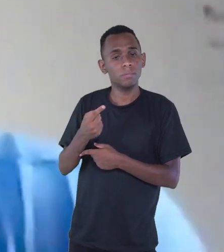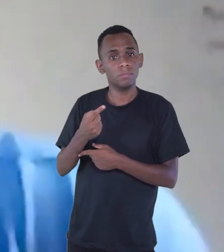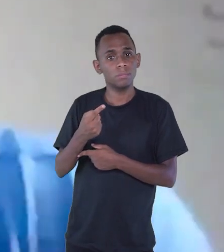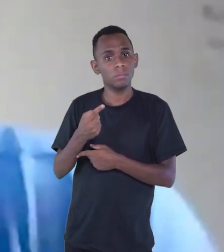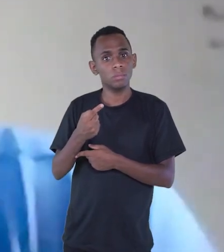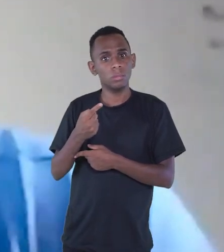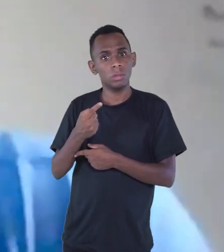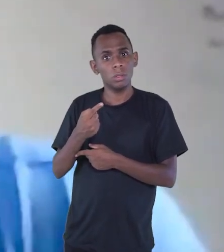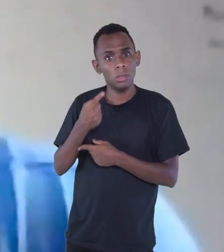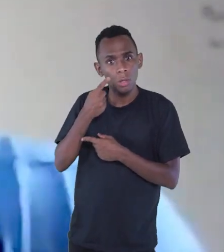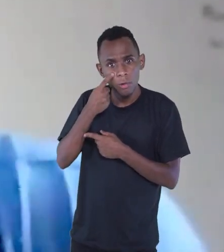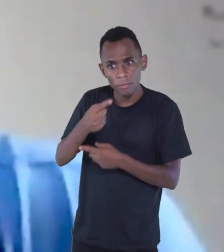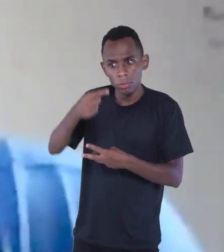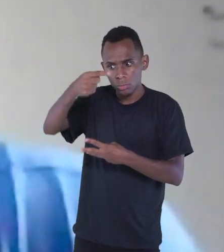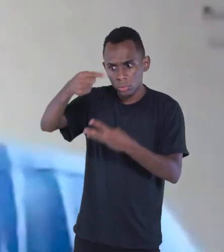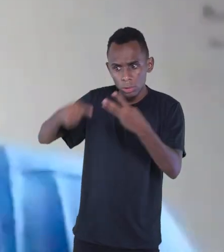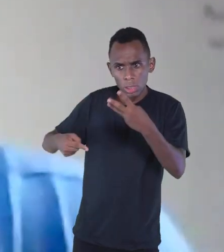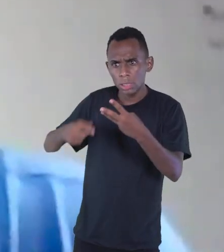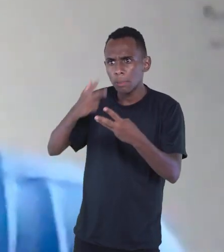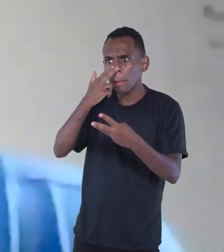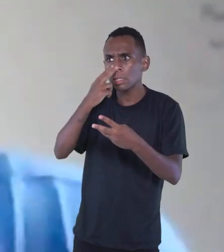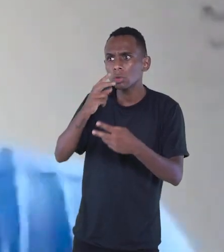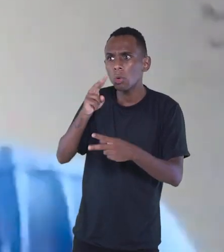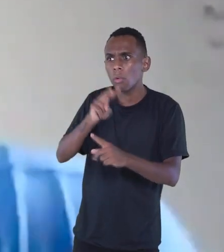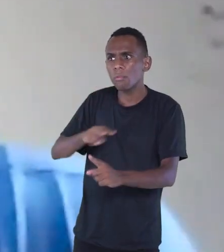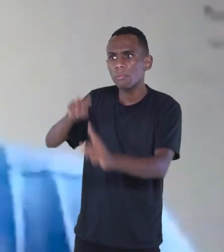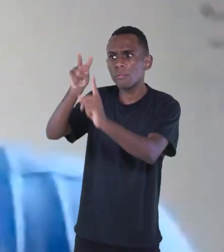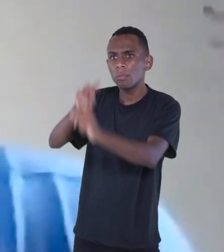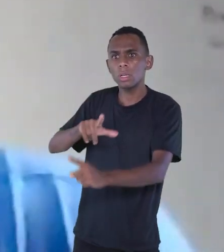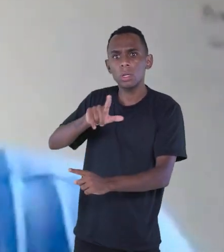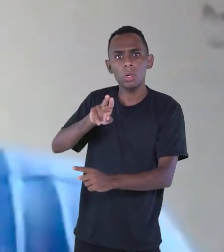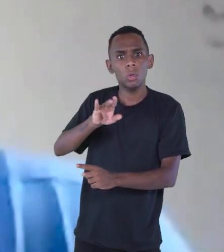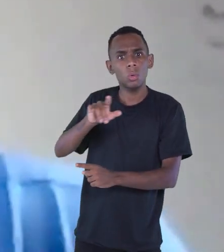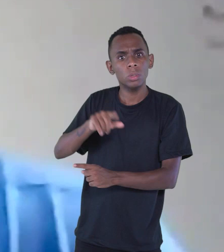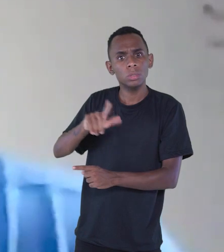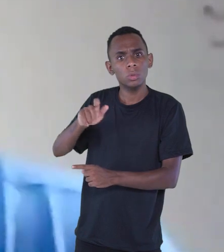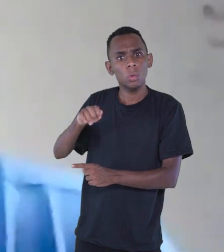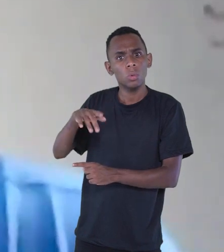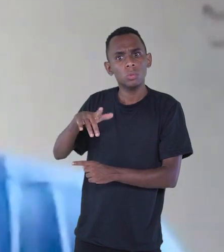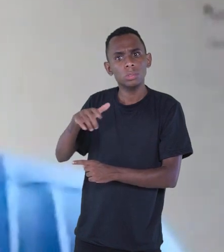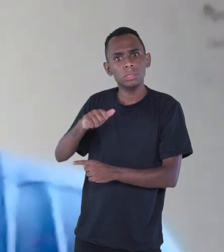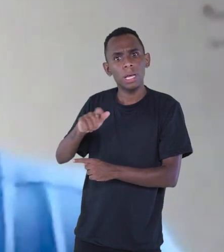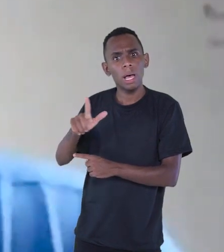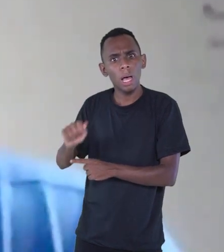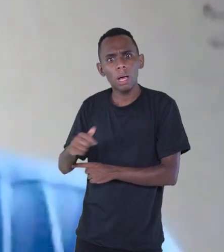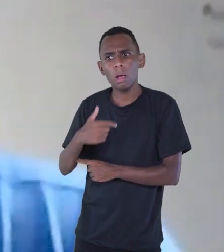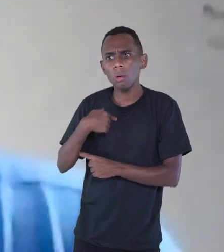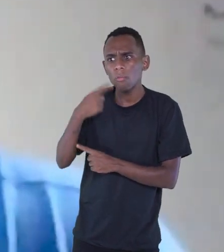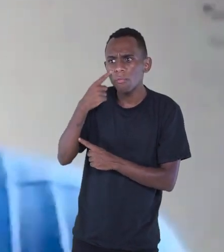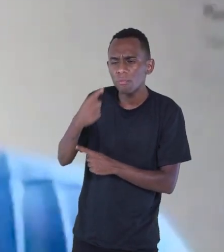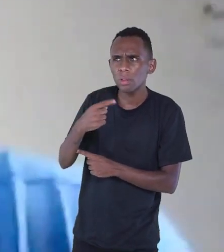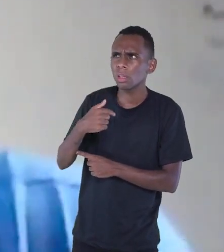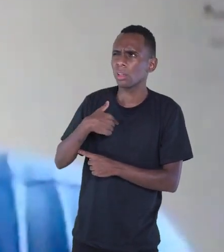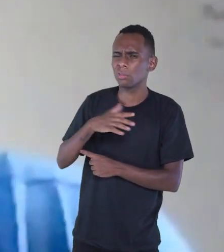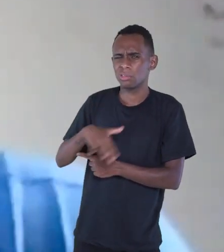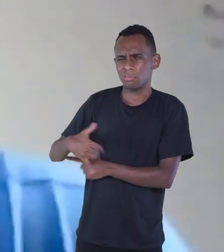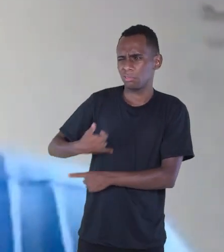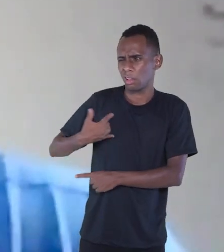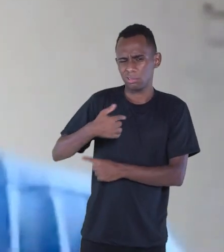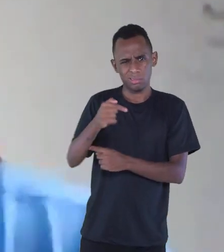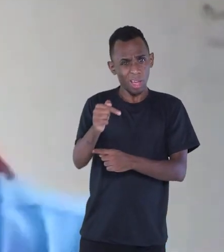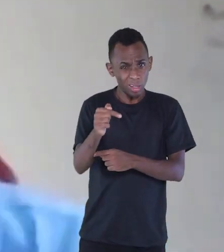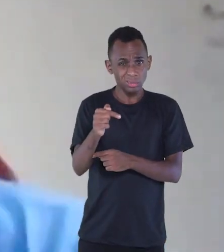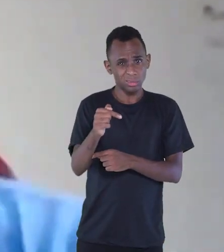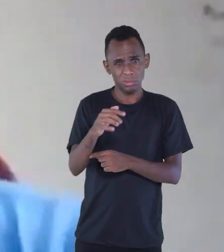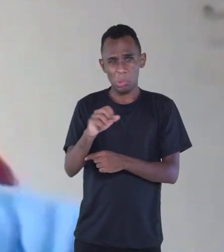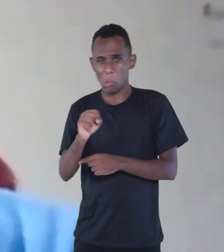eu enxerguei o Luiz Gonzaga ali, não era o Luiz Gonzaga, claro, mas eles cantavam o repertório de Gonzaga. Eu tinha, eu era menino de sete anos,